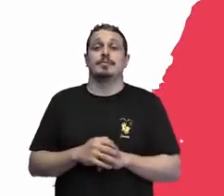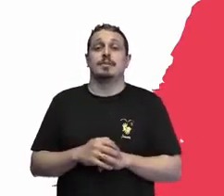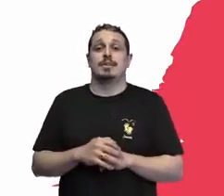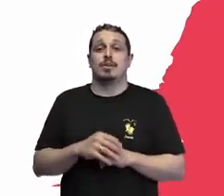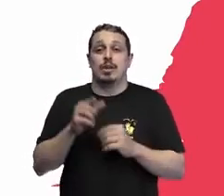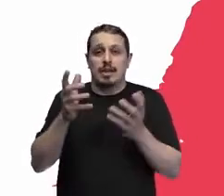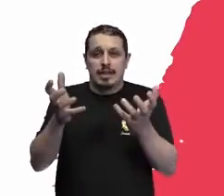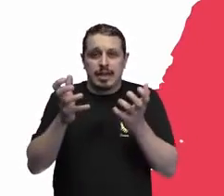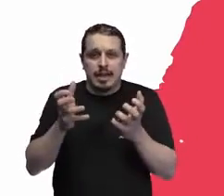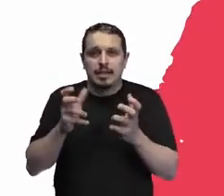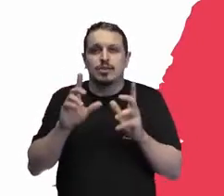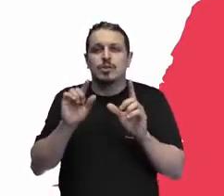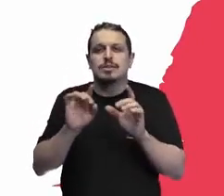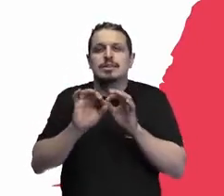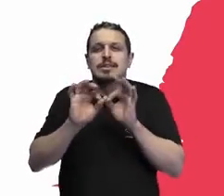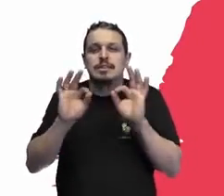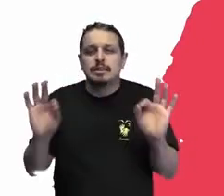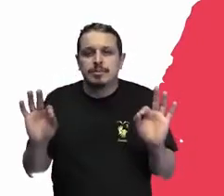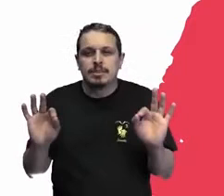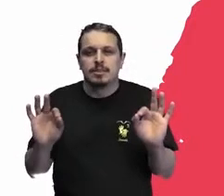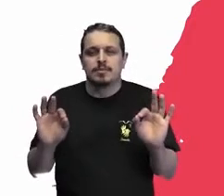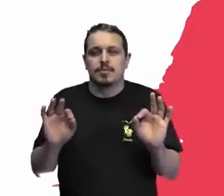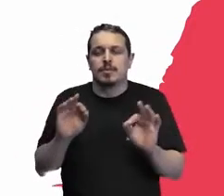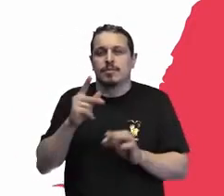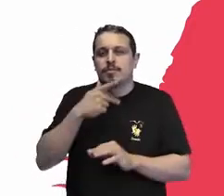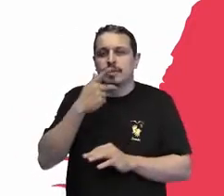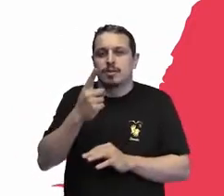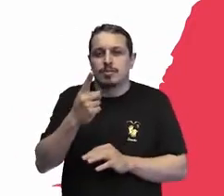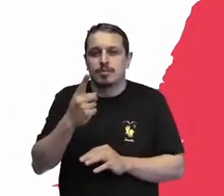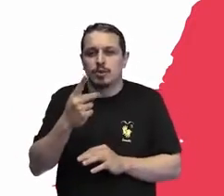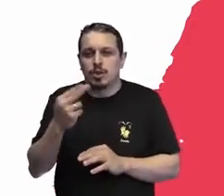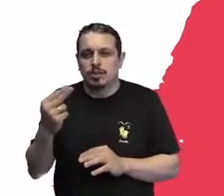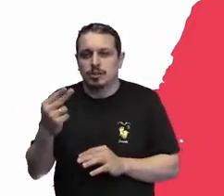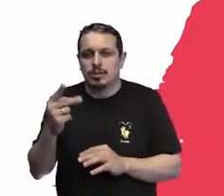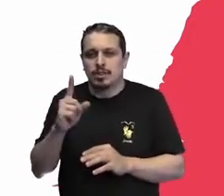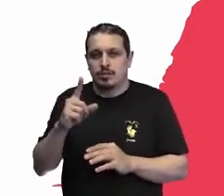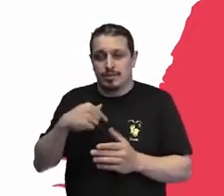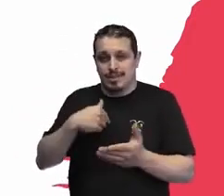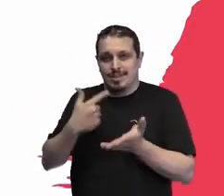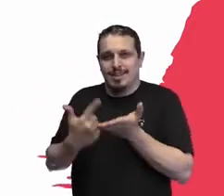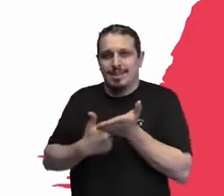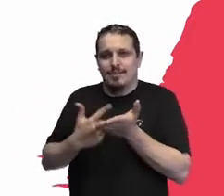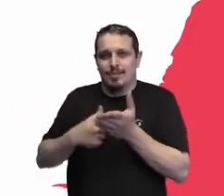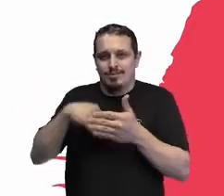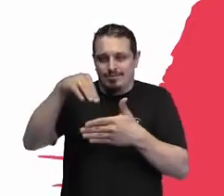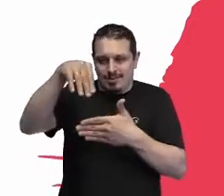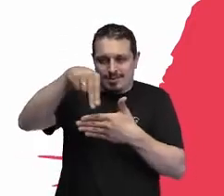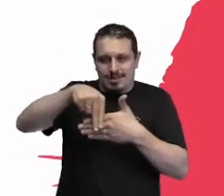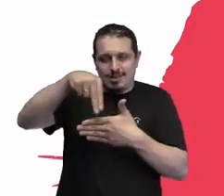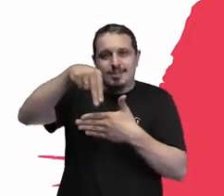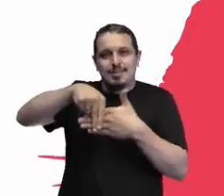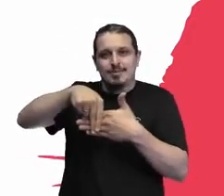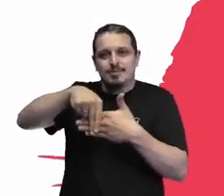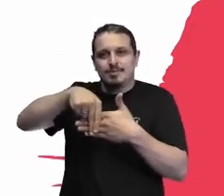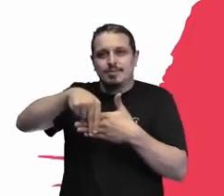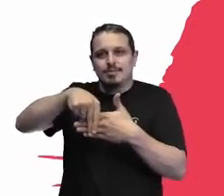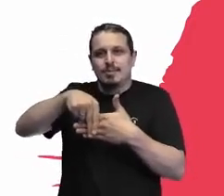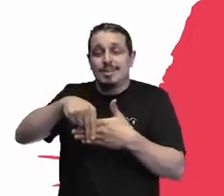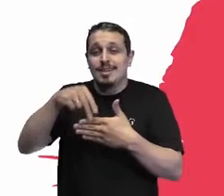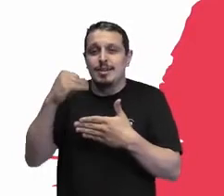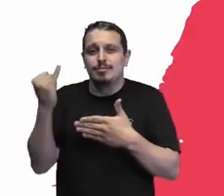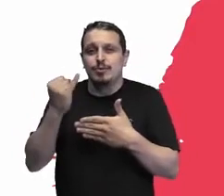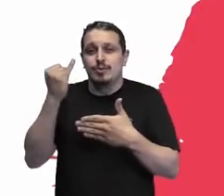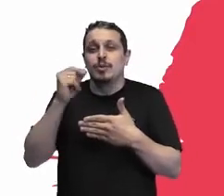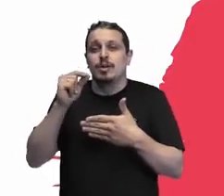deixar assim uma espécie de... Sabe quando você faz com o marcador no livro? É muito importante isso, sabe? Isso faz uma diferença